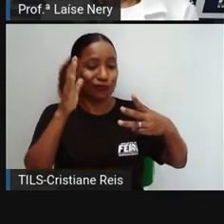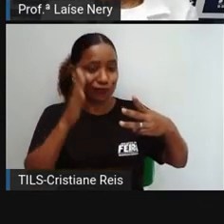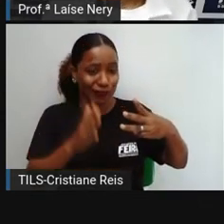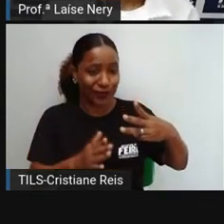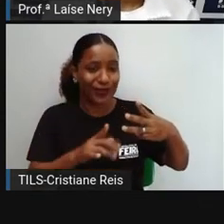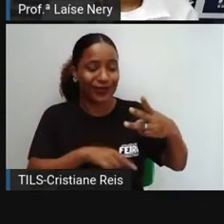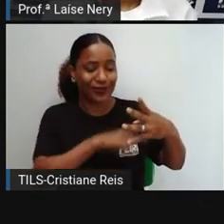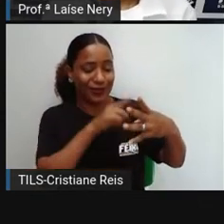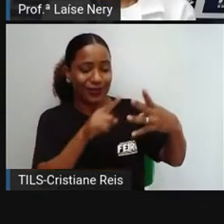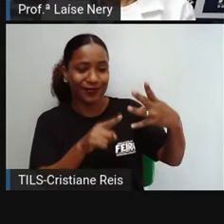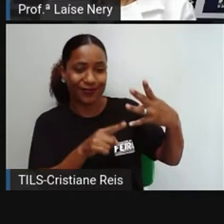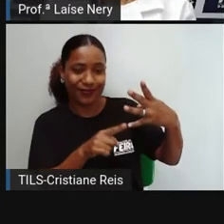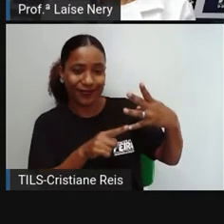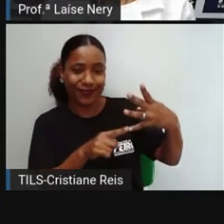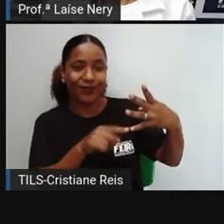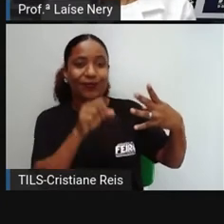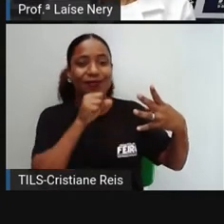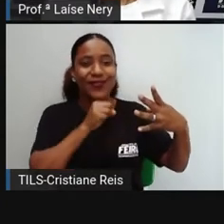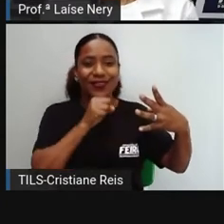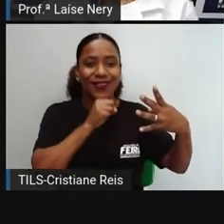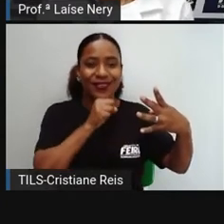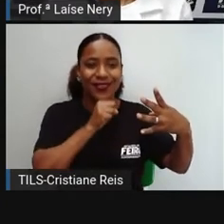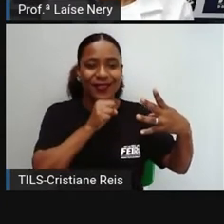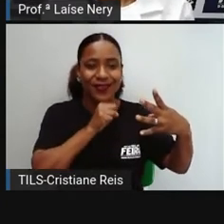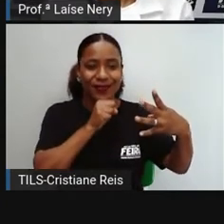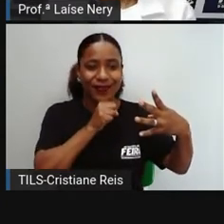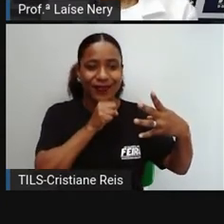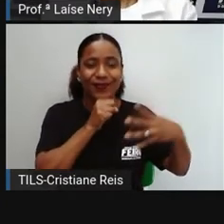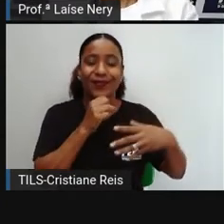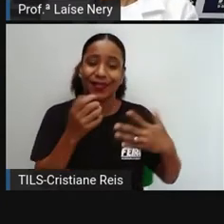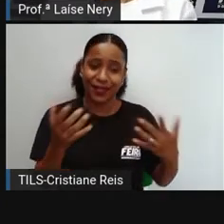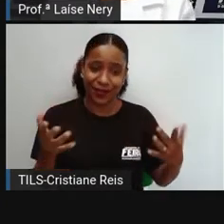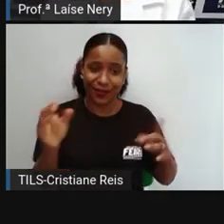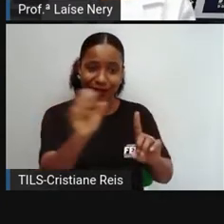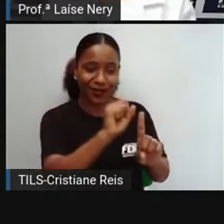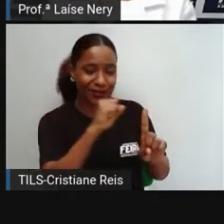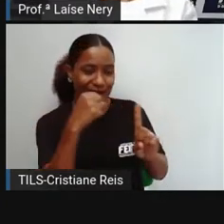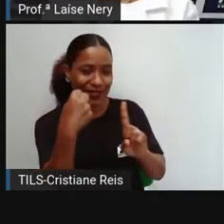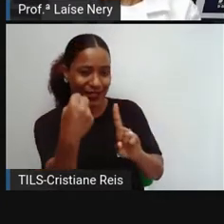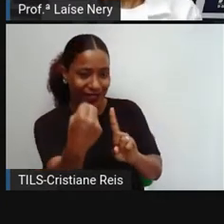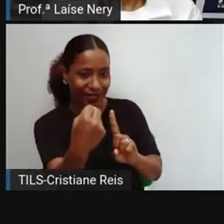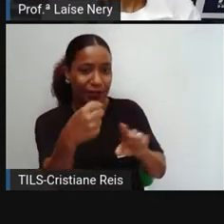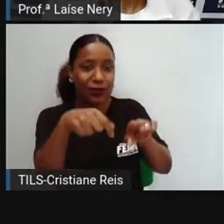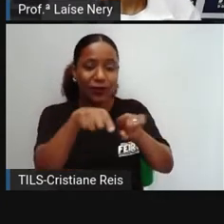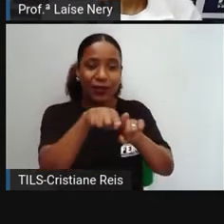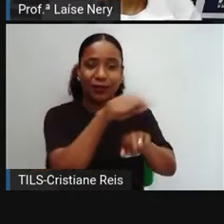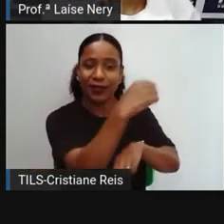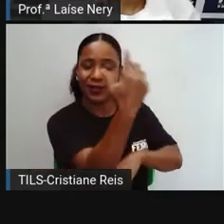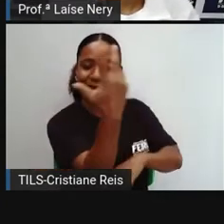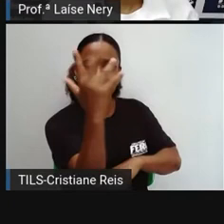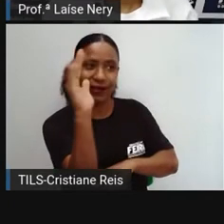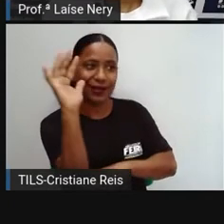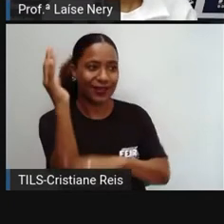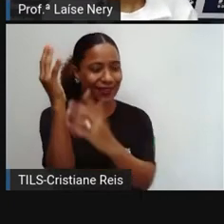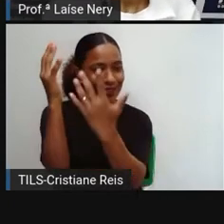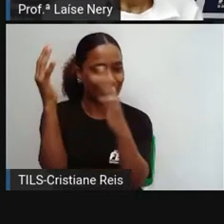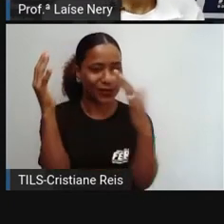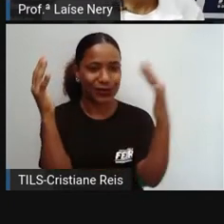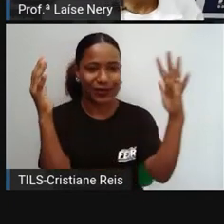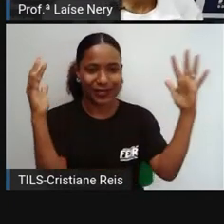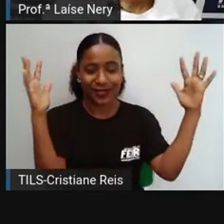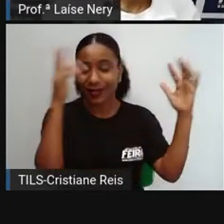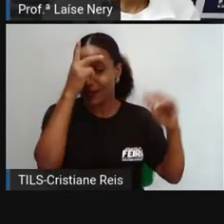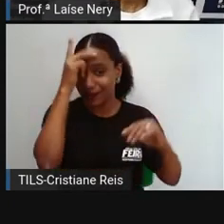na sociedade e também na natureza. Nós acreditamos que